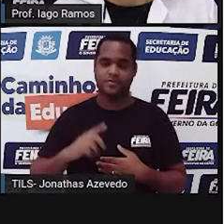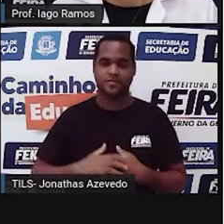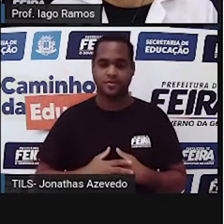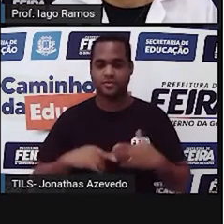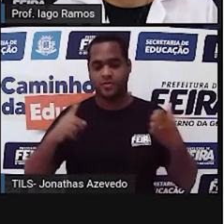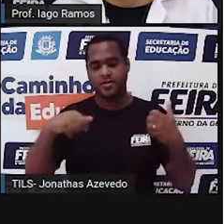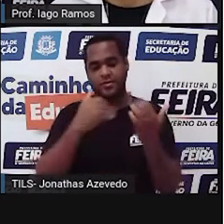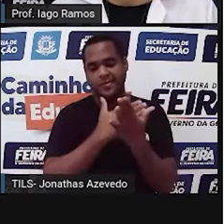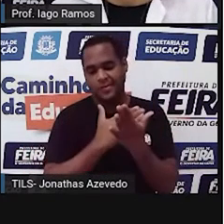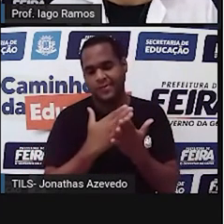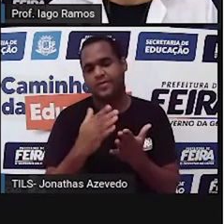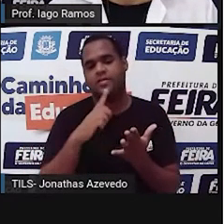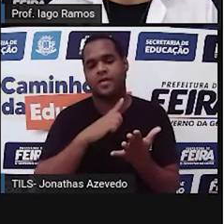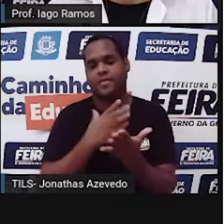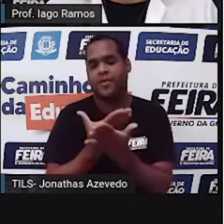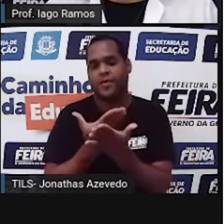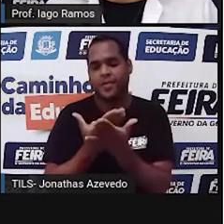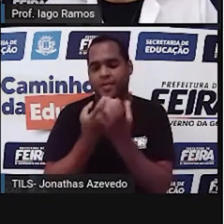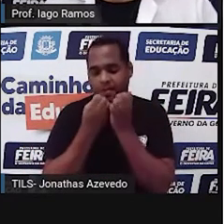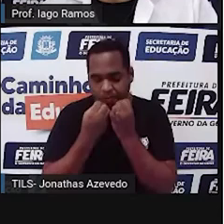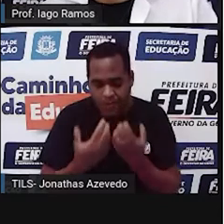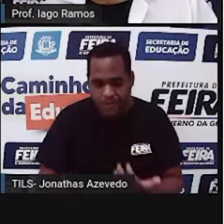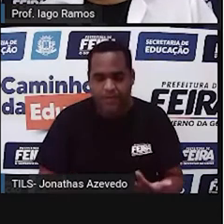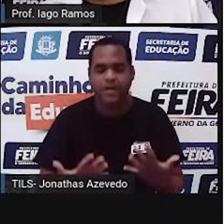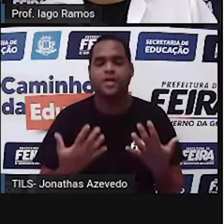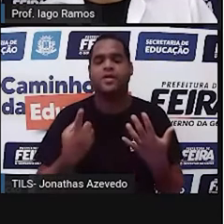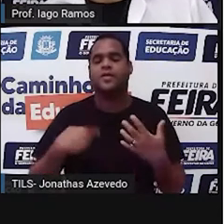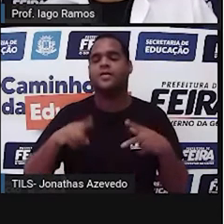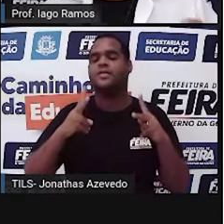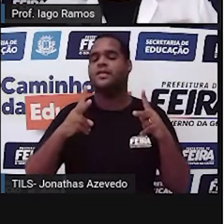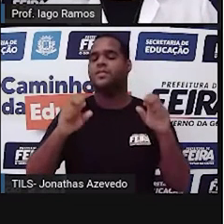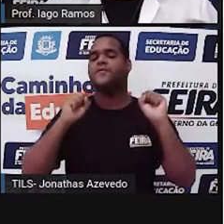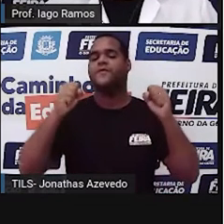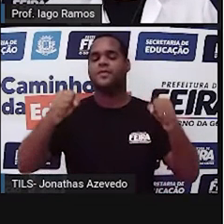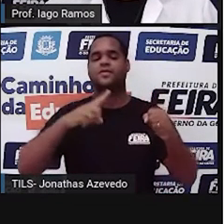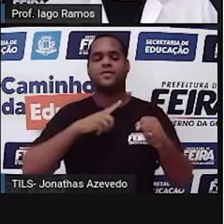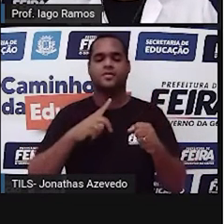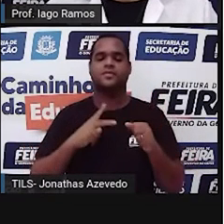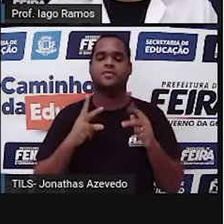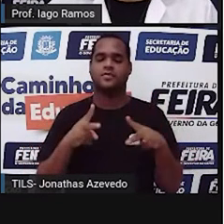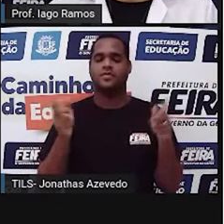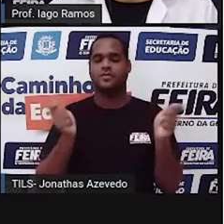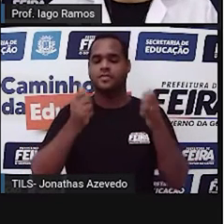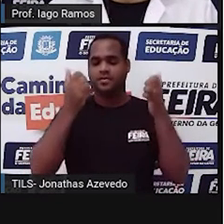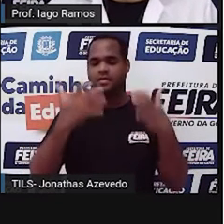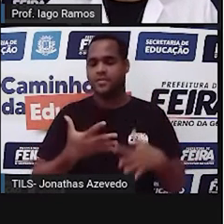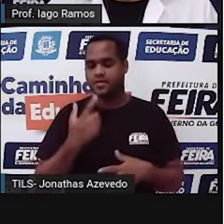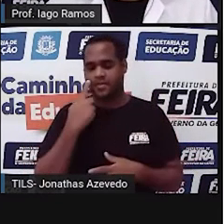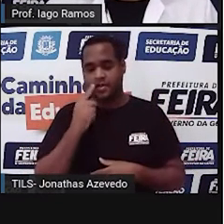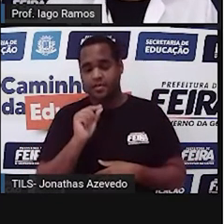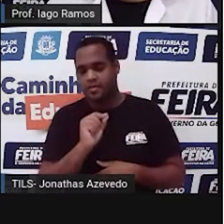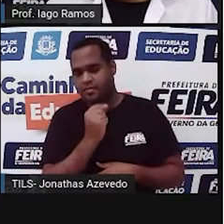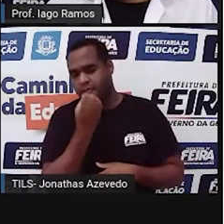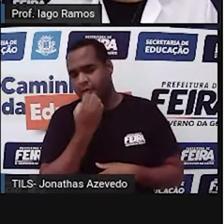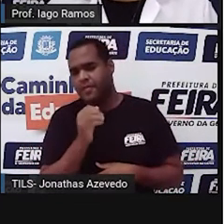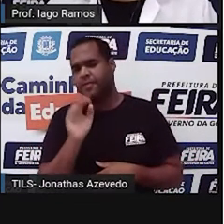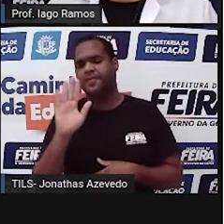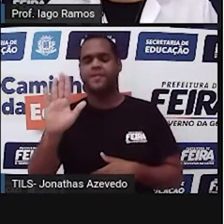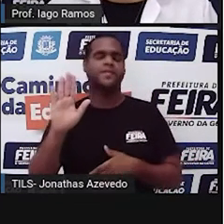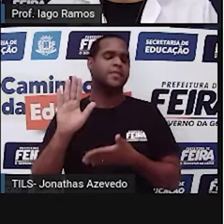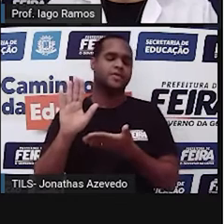a gente começou a estudar uma coisa lá, E aí a gente continua ainda estudando aqui nessa aula, mas